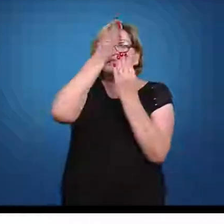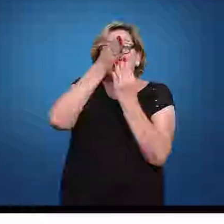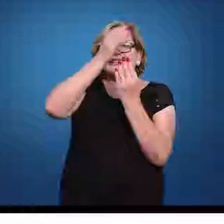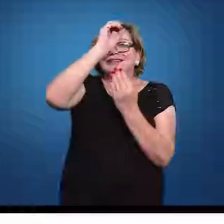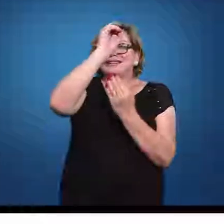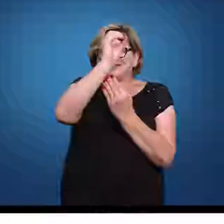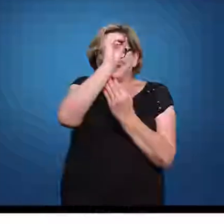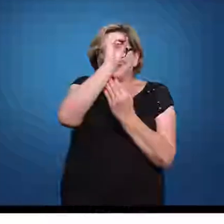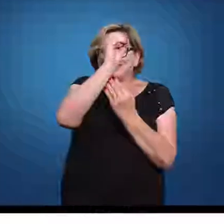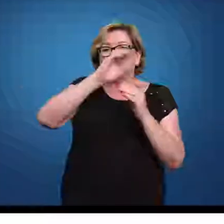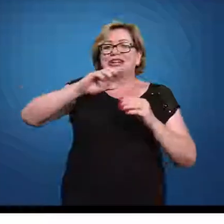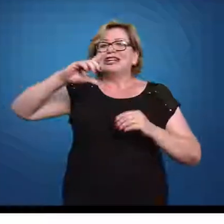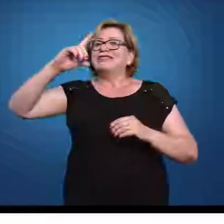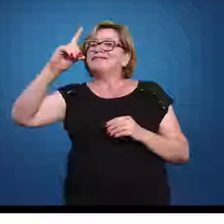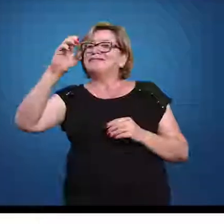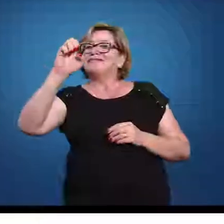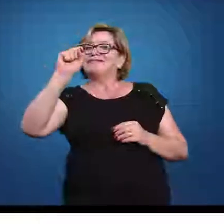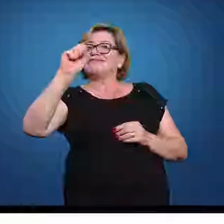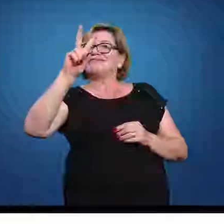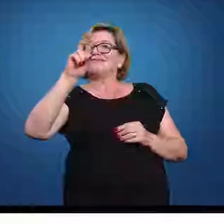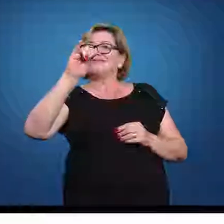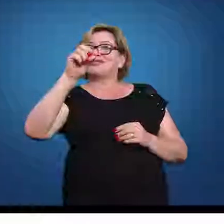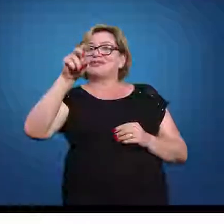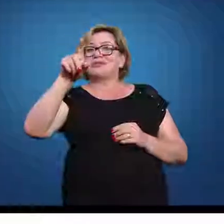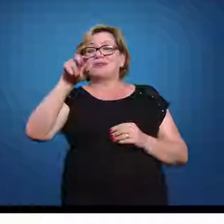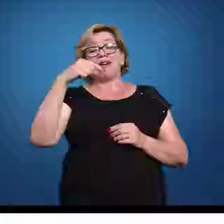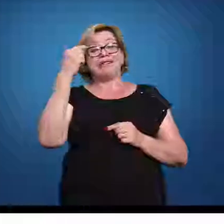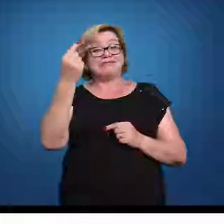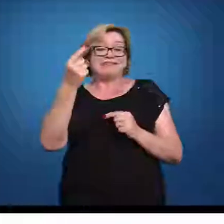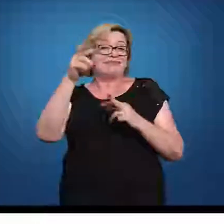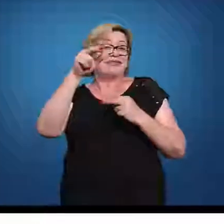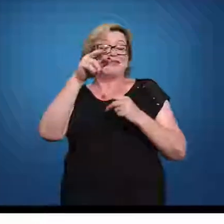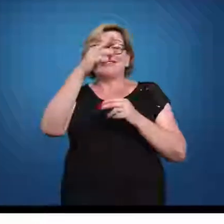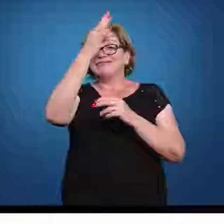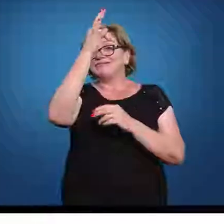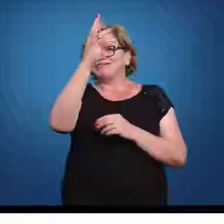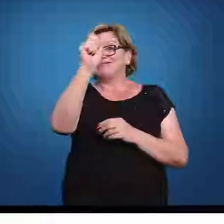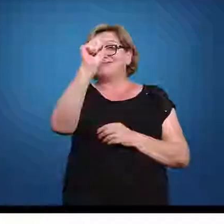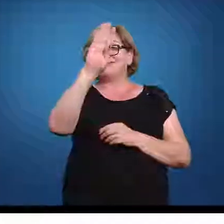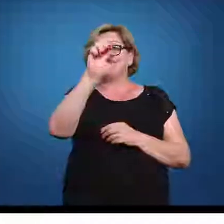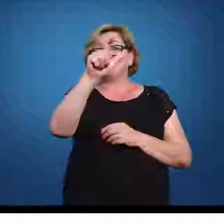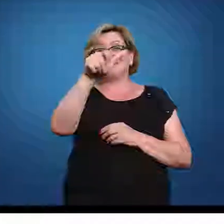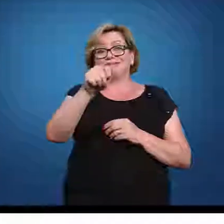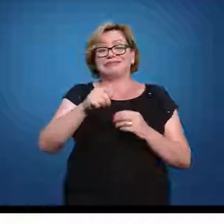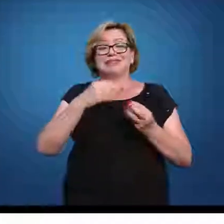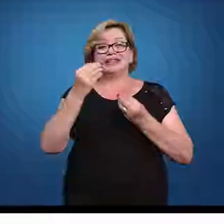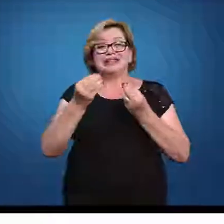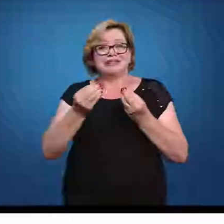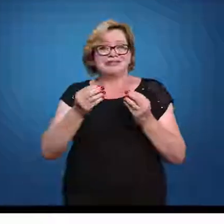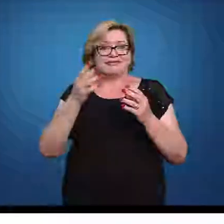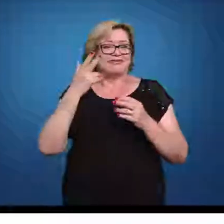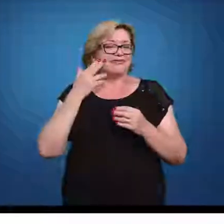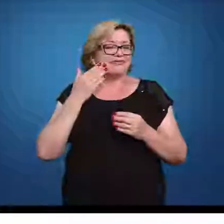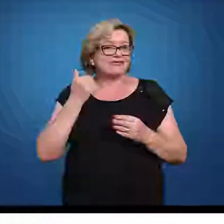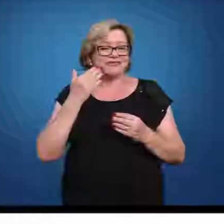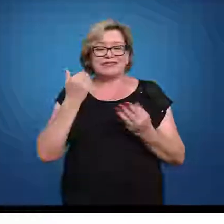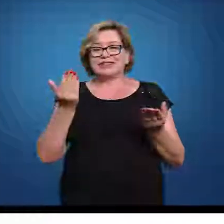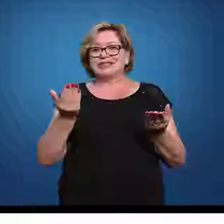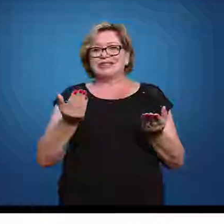desvio padrão 1. exatamente como a tabela foi construída, com média 0 e desvio padrão 1. Então, é automático.